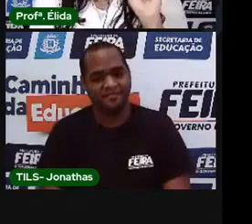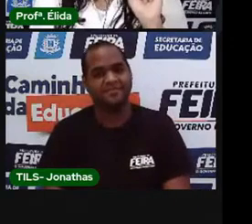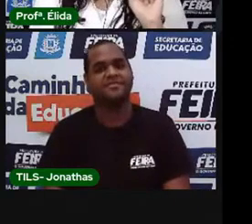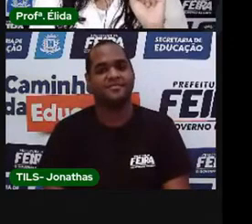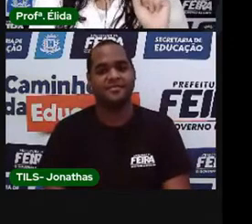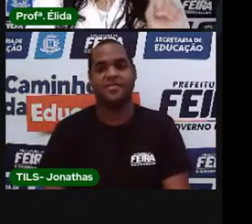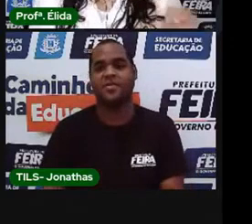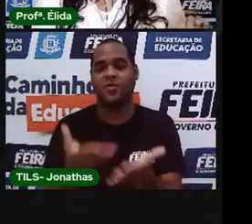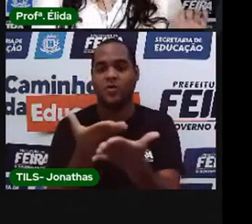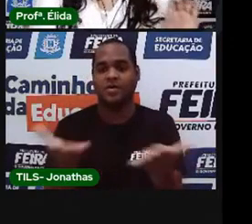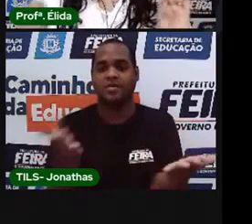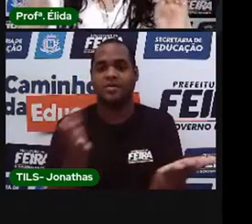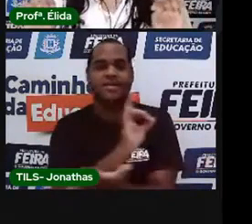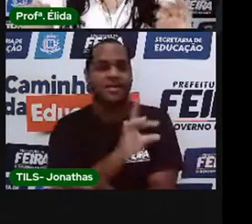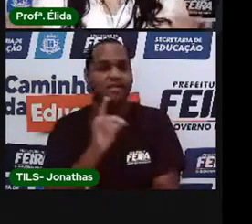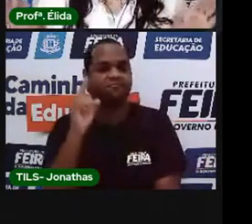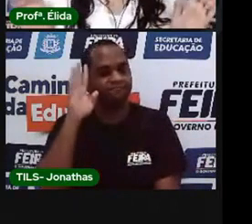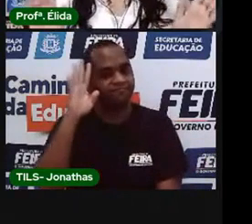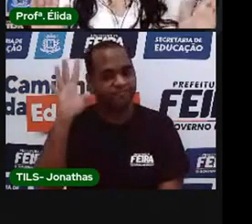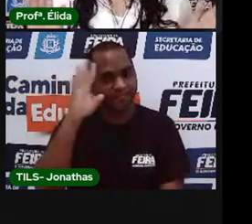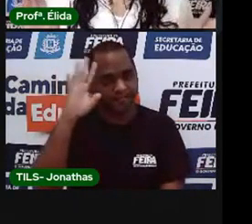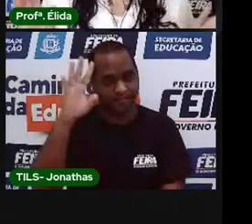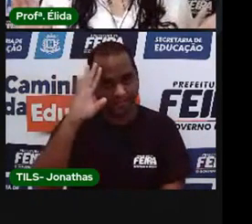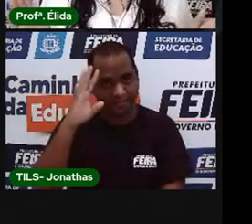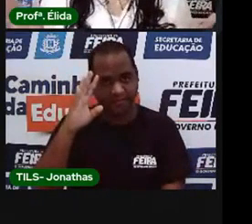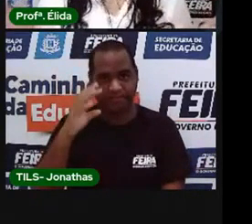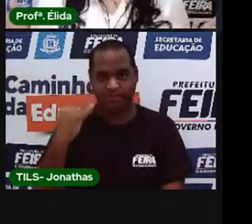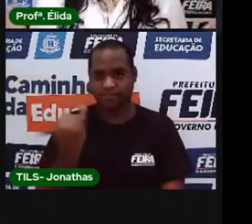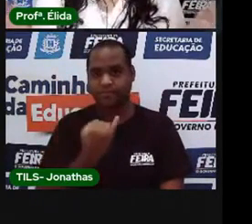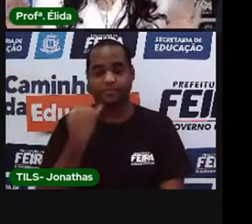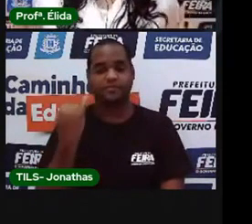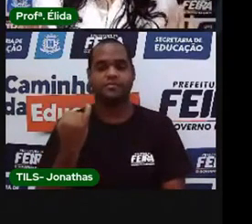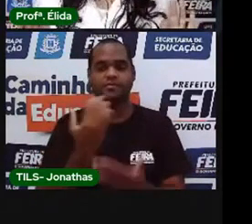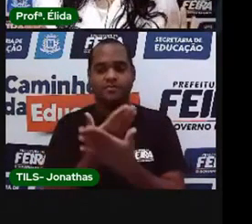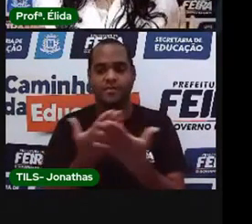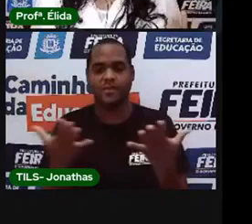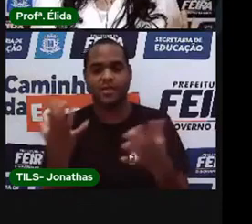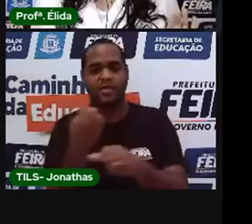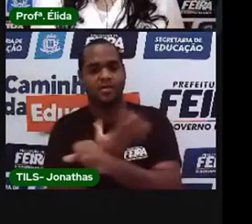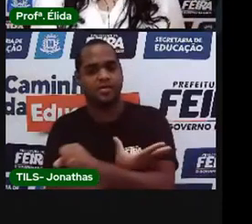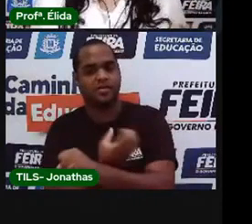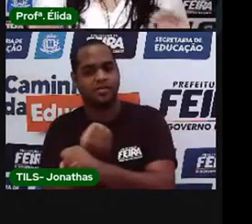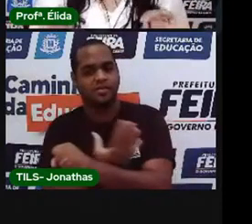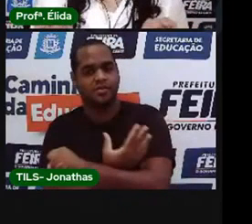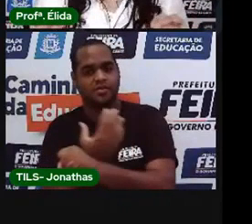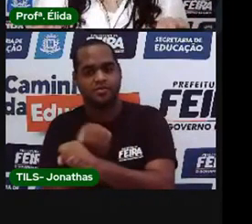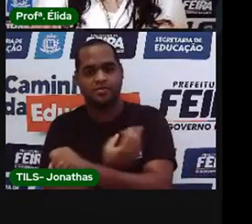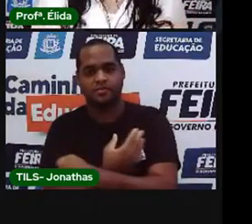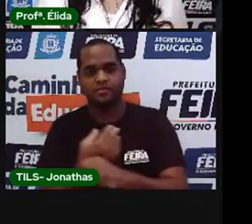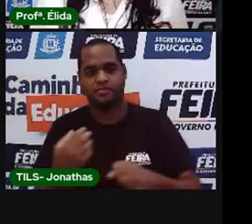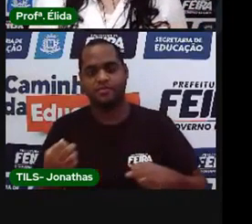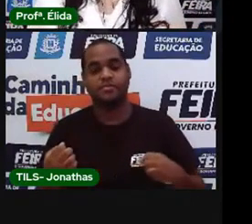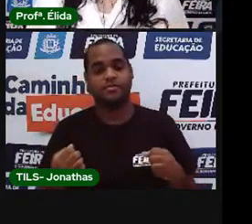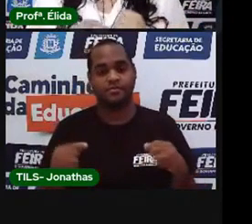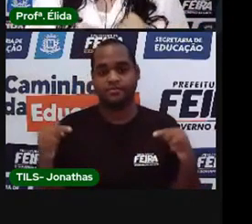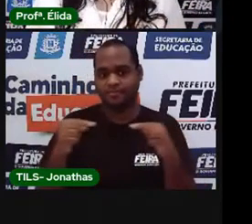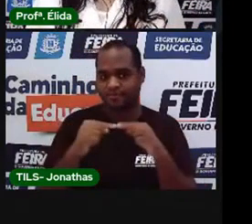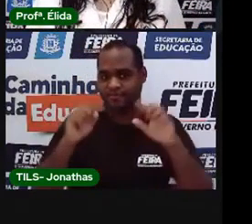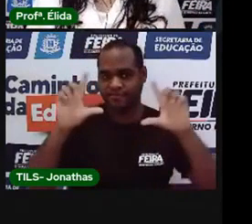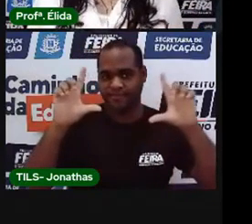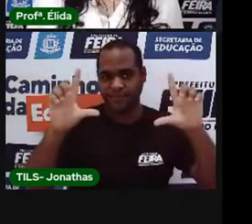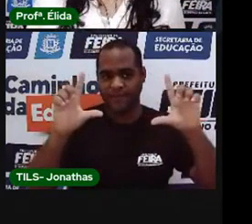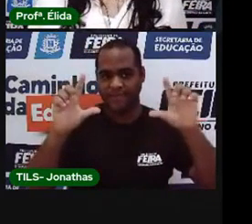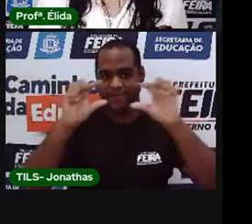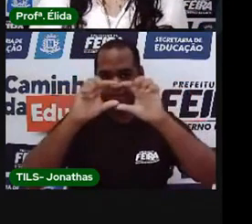que nós vamos fazer agora. Se ele complete com as emoções do quadro. Lá no quadrinho tem